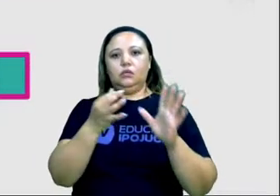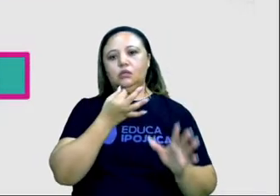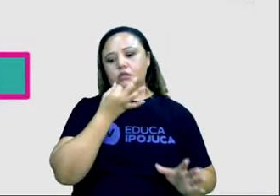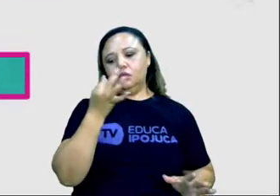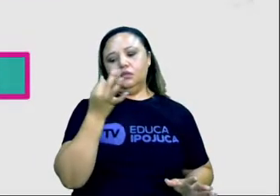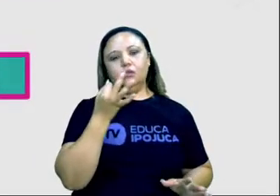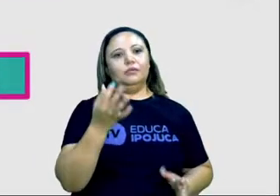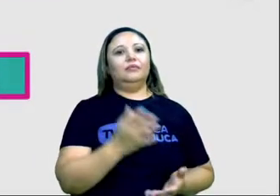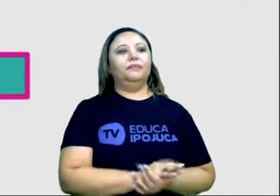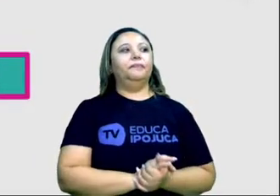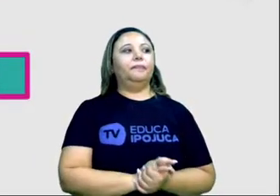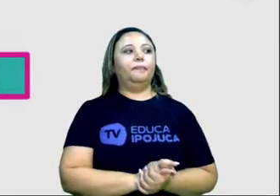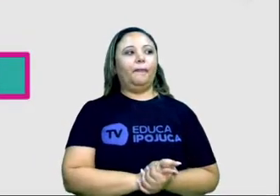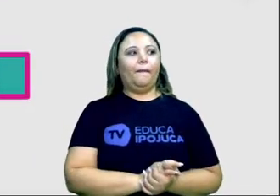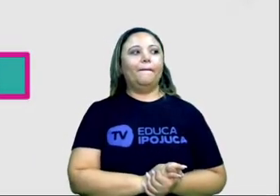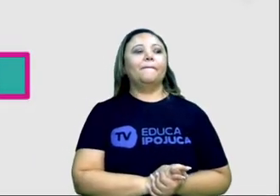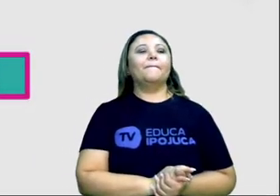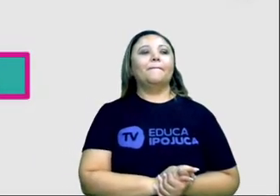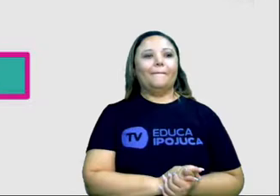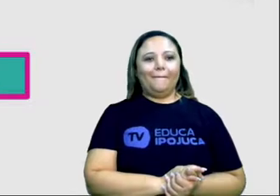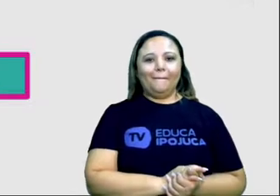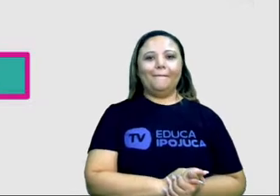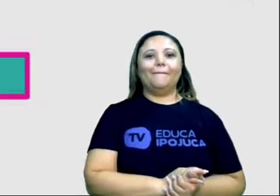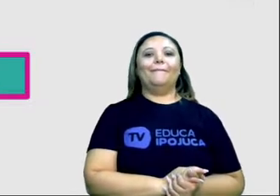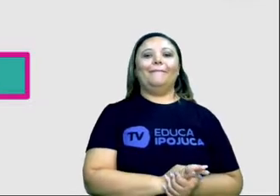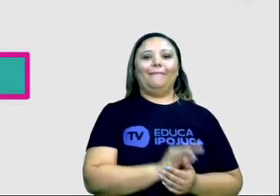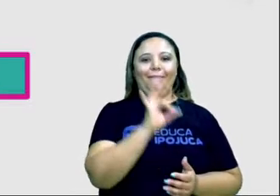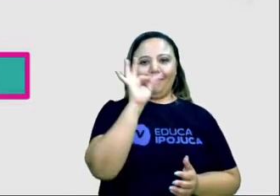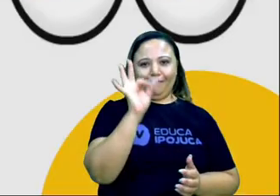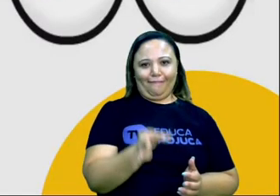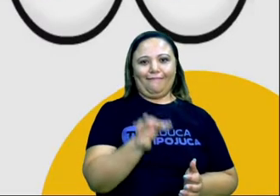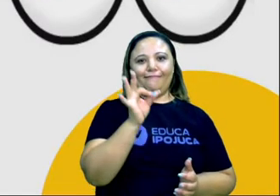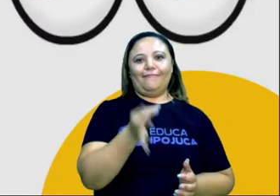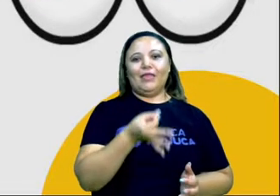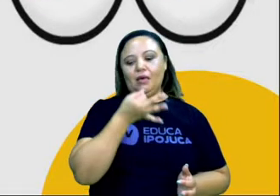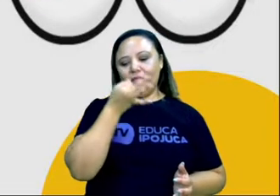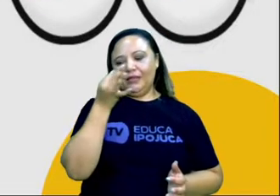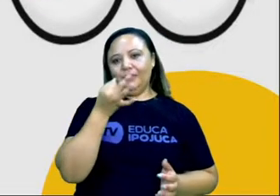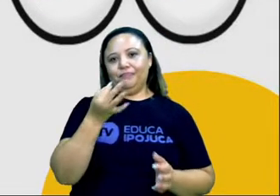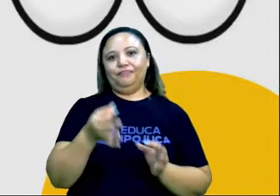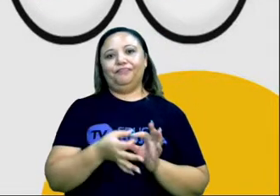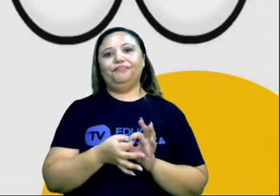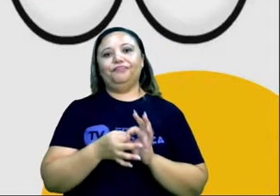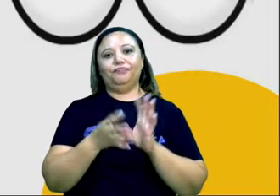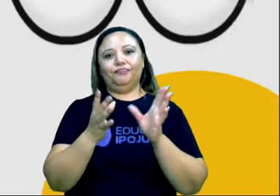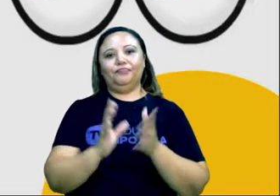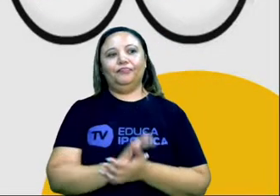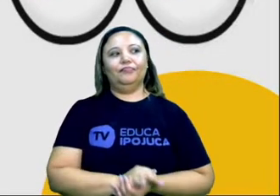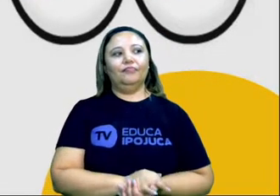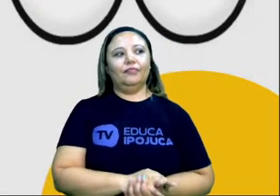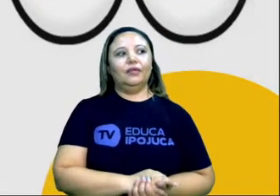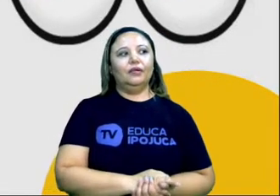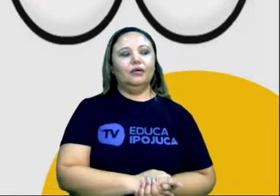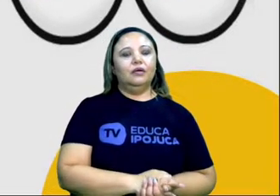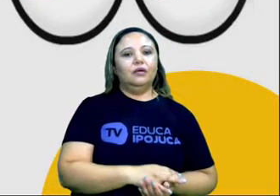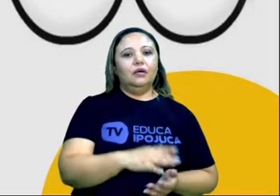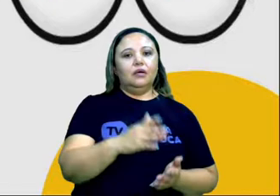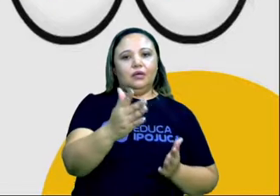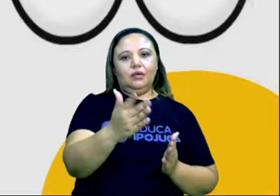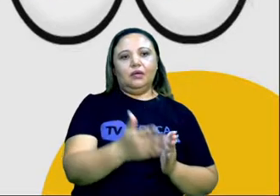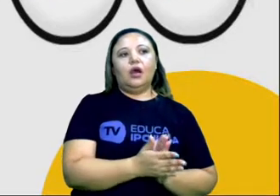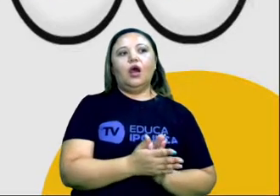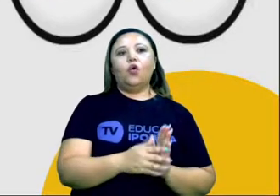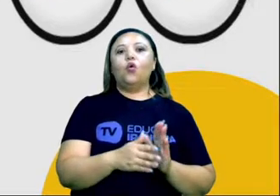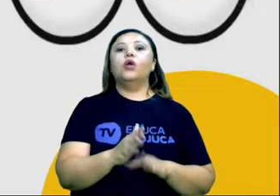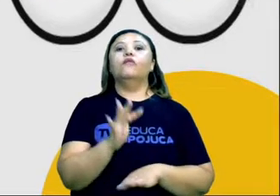Liberdade de expressão. Tenho certeza que todo mundo acertou também. Então vamos aos conceitos. Vamos à parte mais